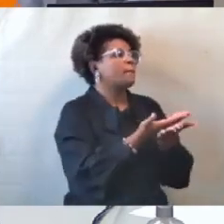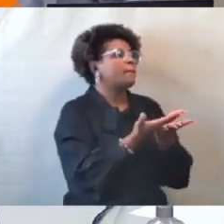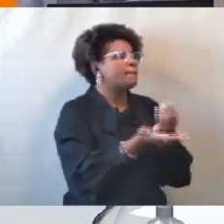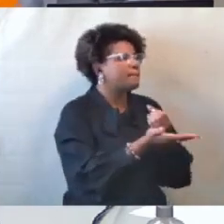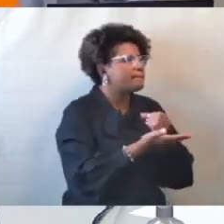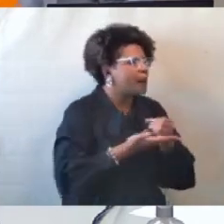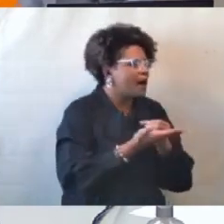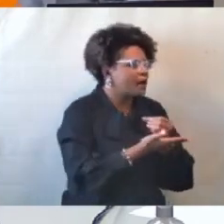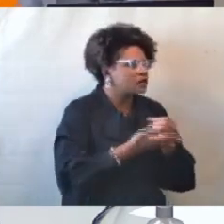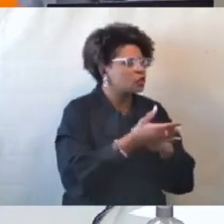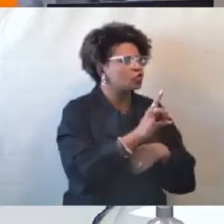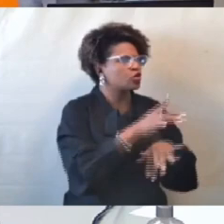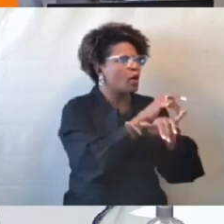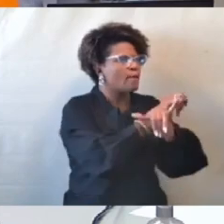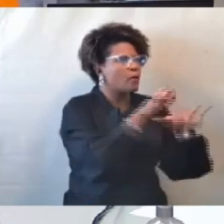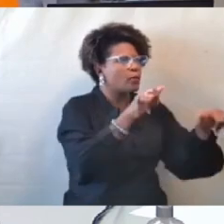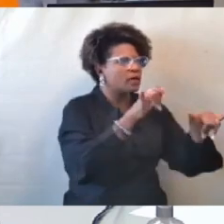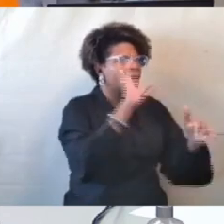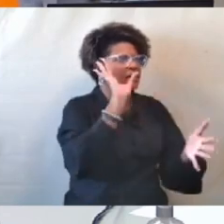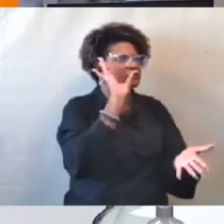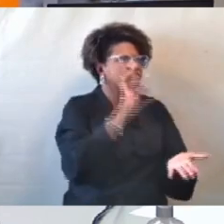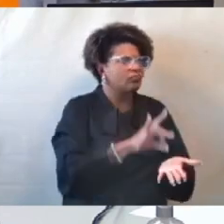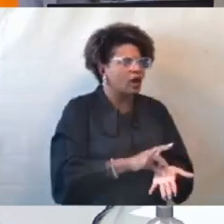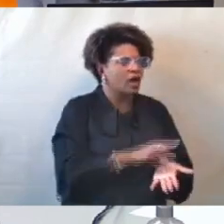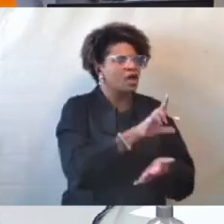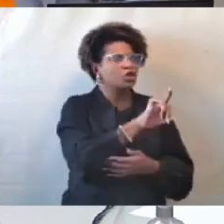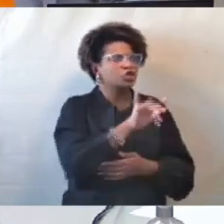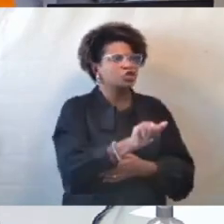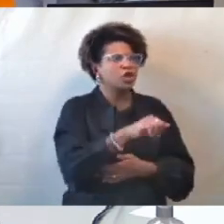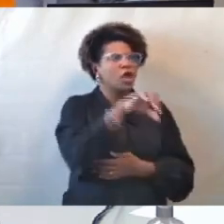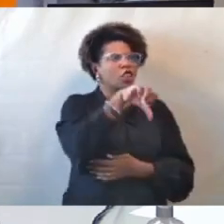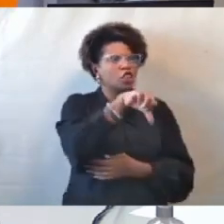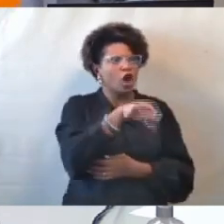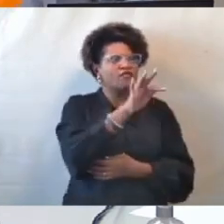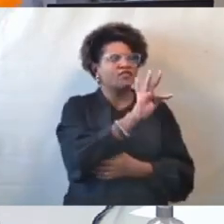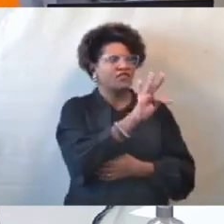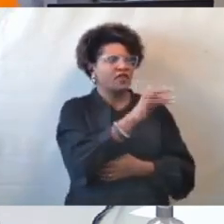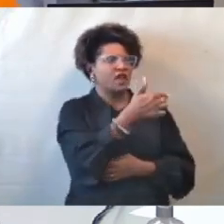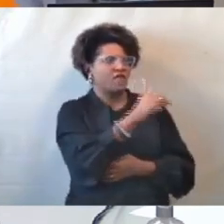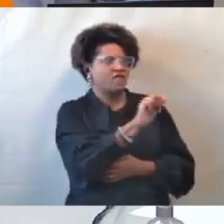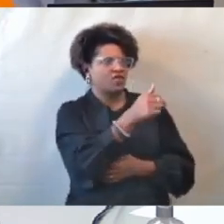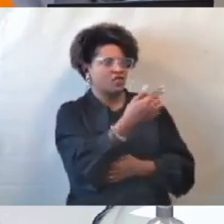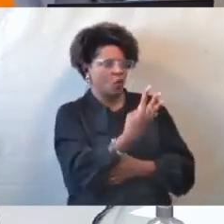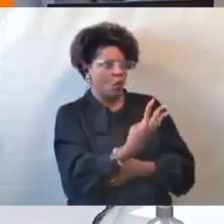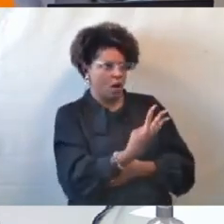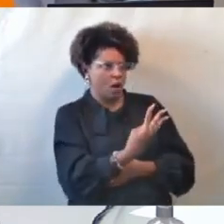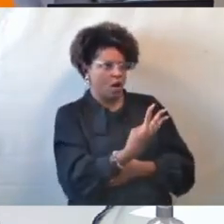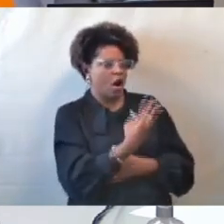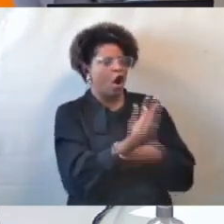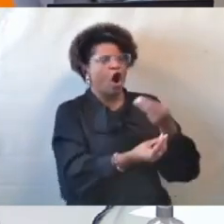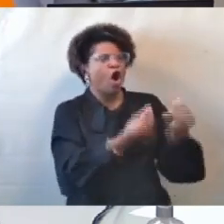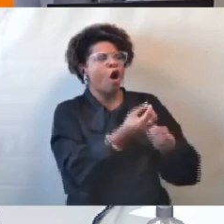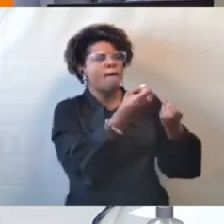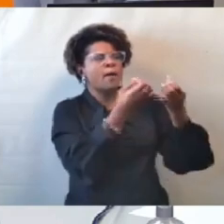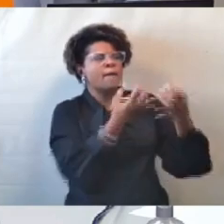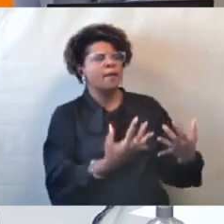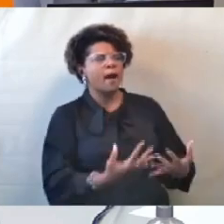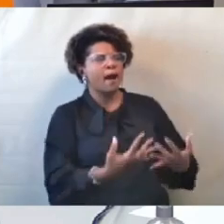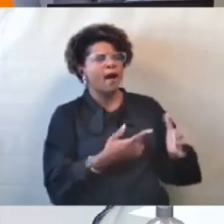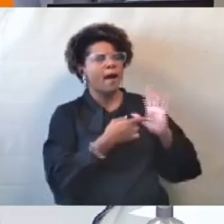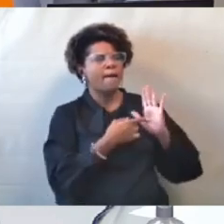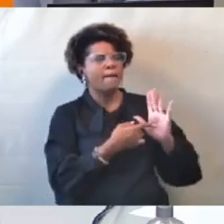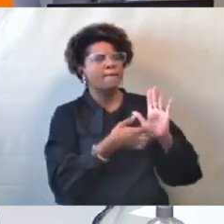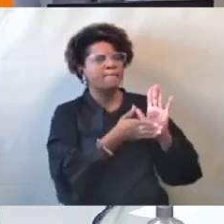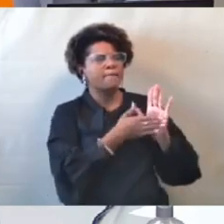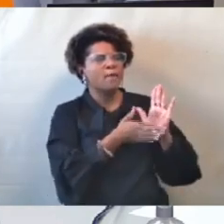publicado oficialmente no dia 9 de fevereiro de 2024. Como explicar a apresentação de uma proposta